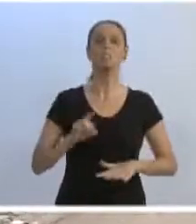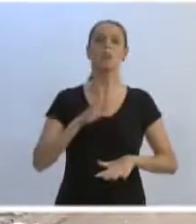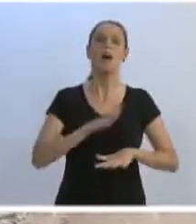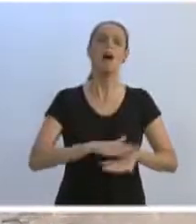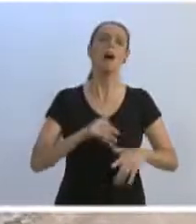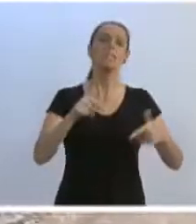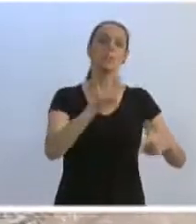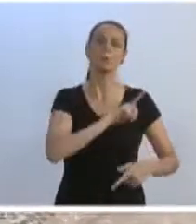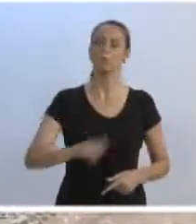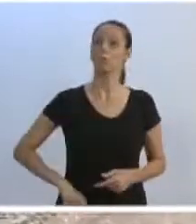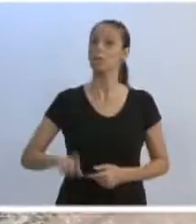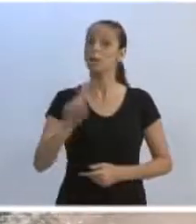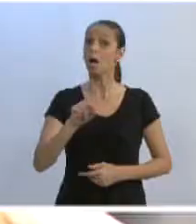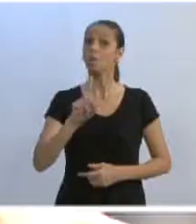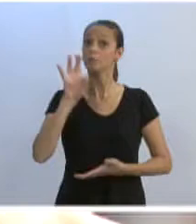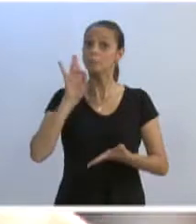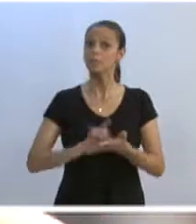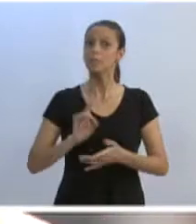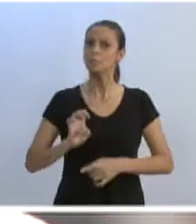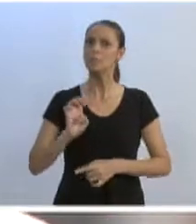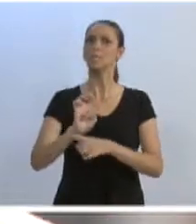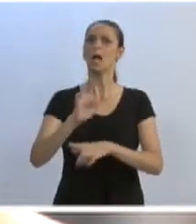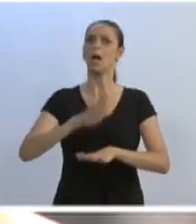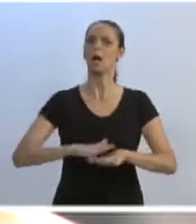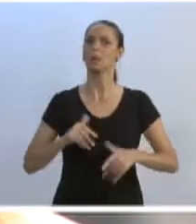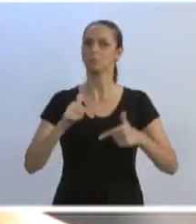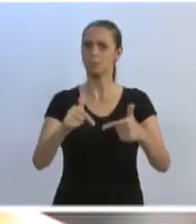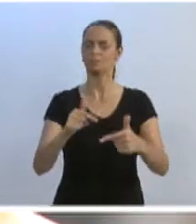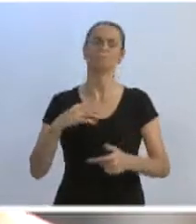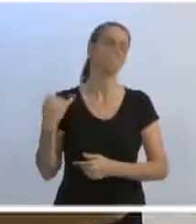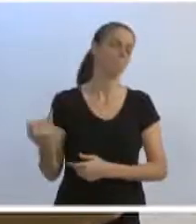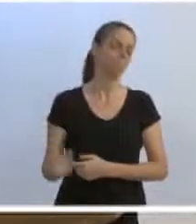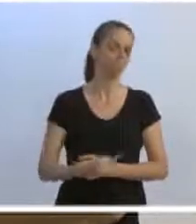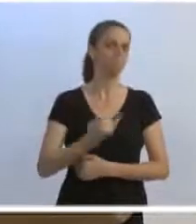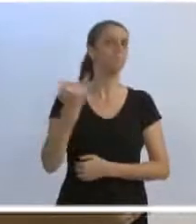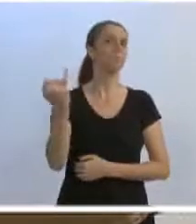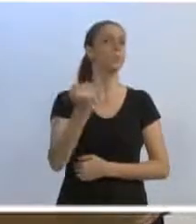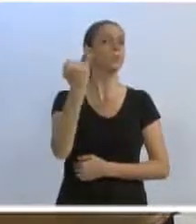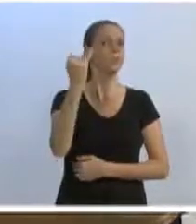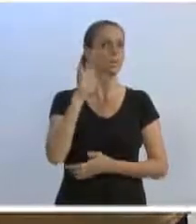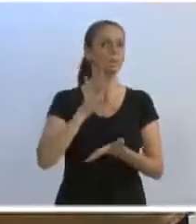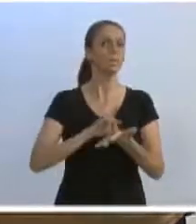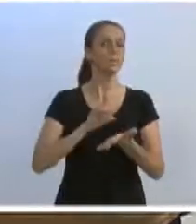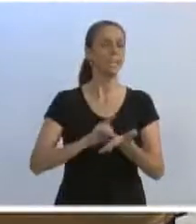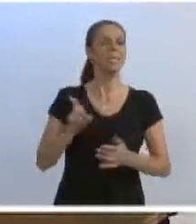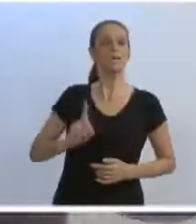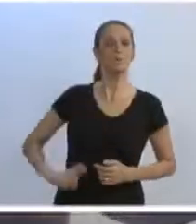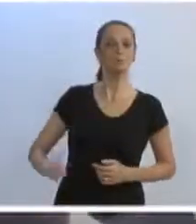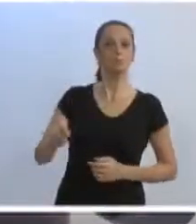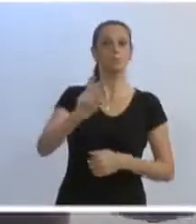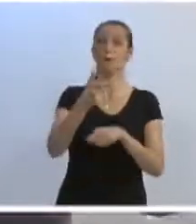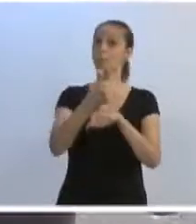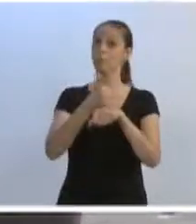governo, mas como uma ação de um Estado. E tem essa importância muito grande na questão da grafitagem.